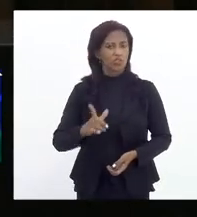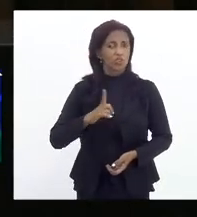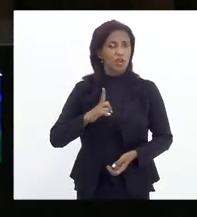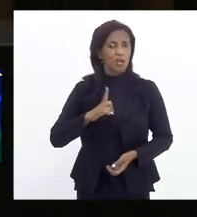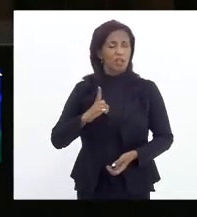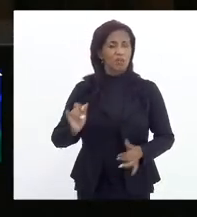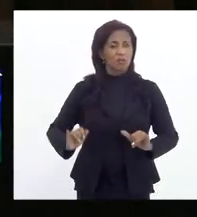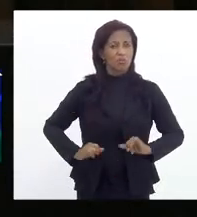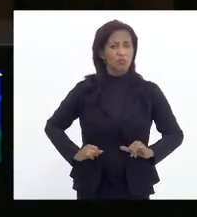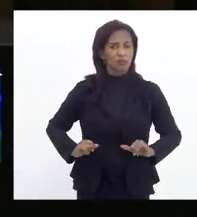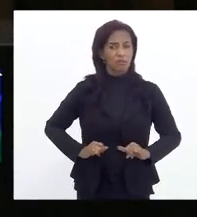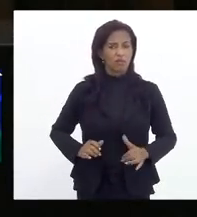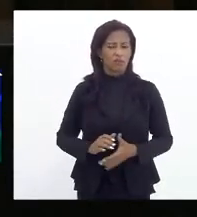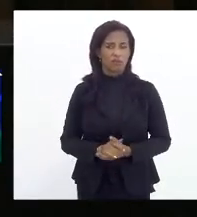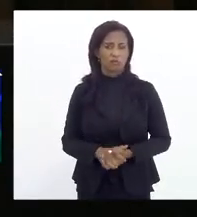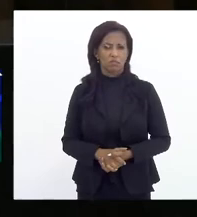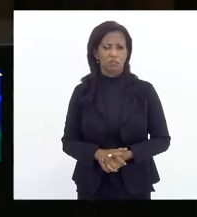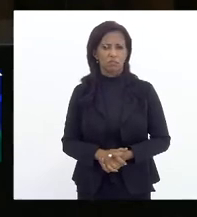debilitadas,